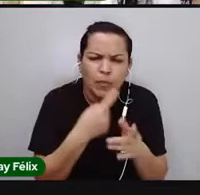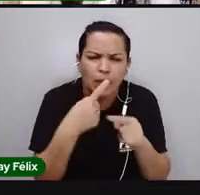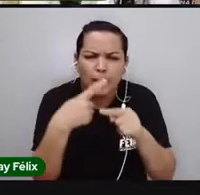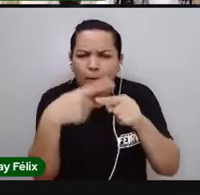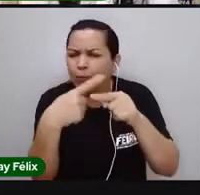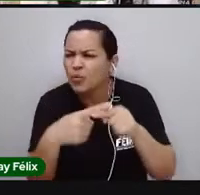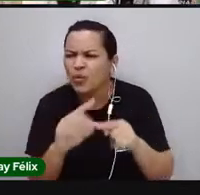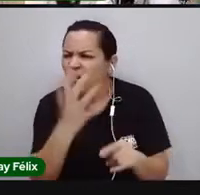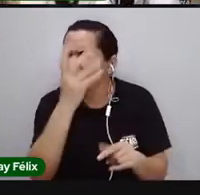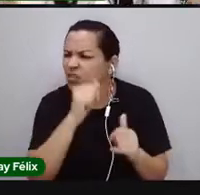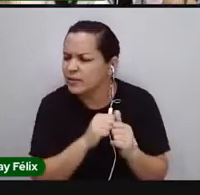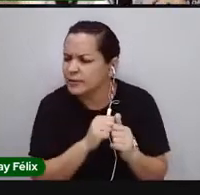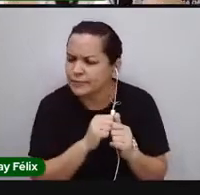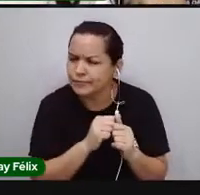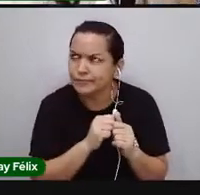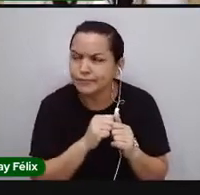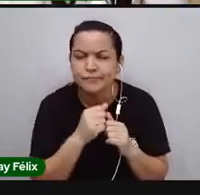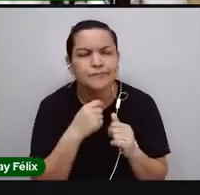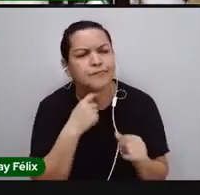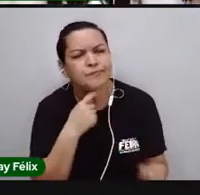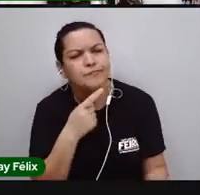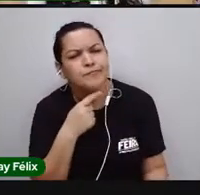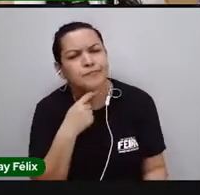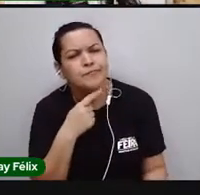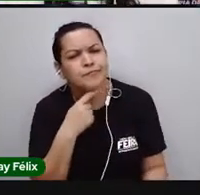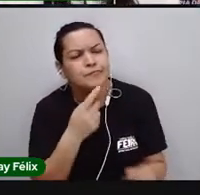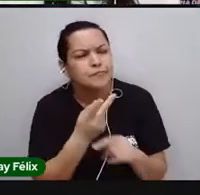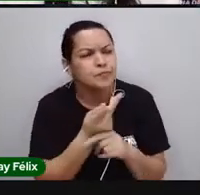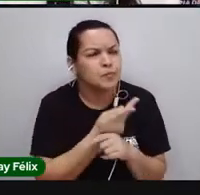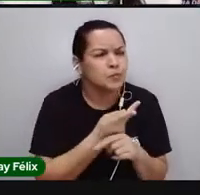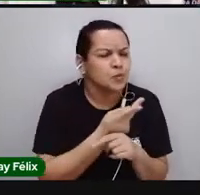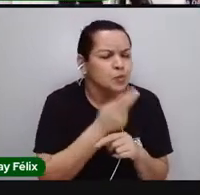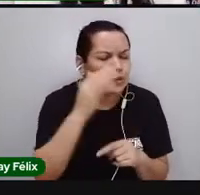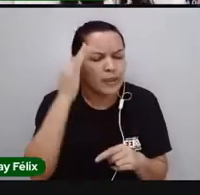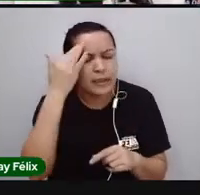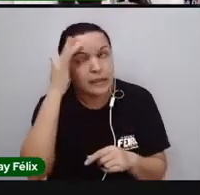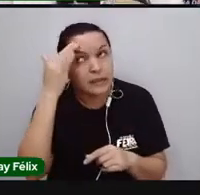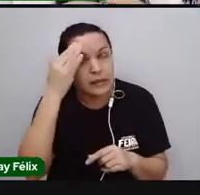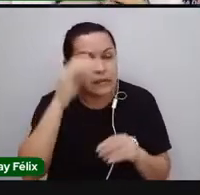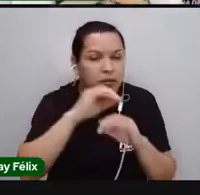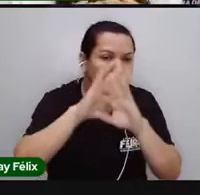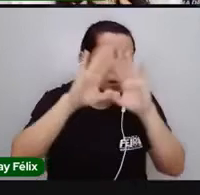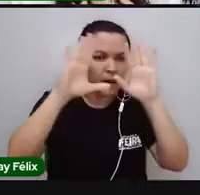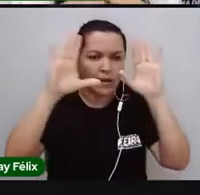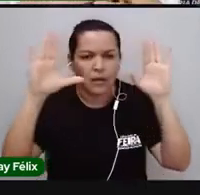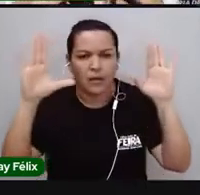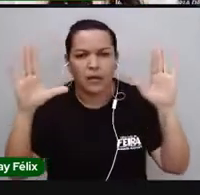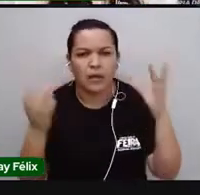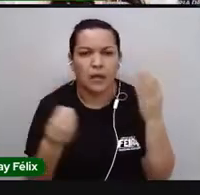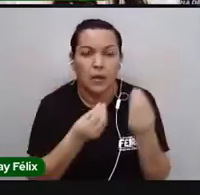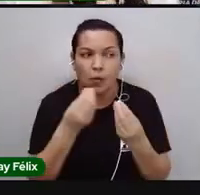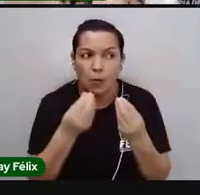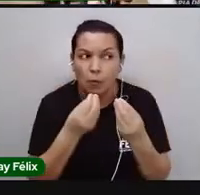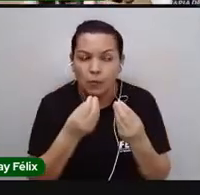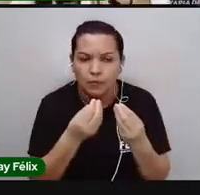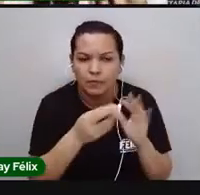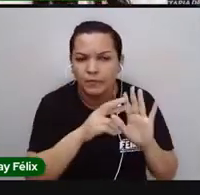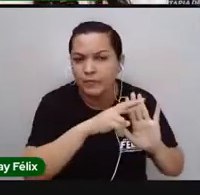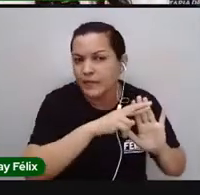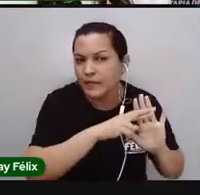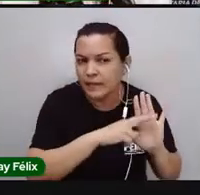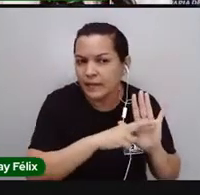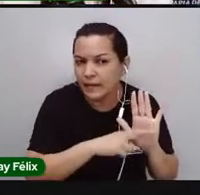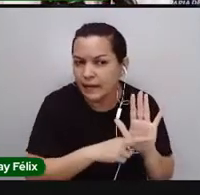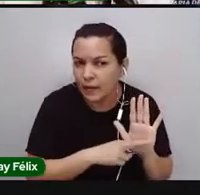isso acontece? E a gente vai buscar entender, através de normas, de uma